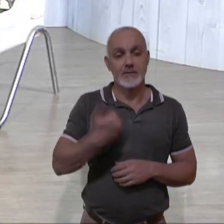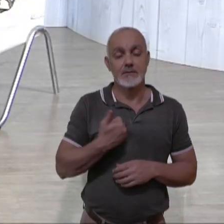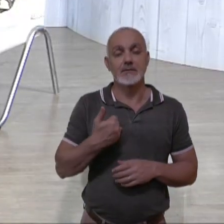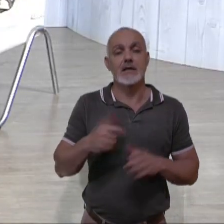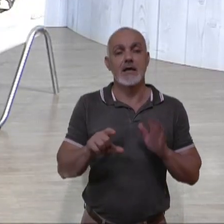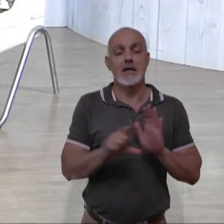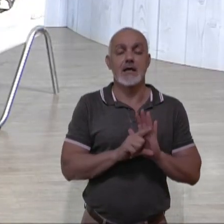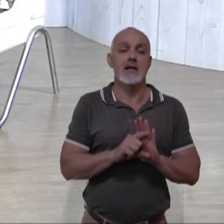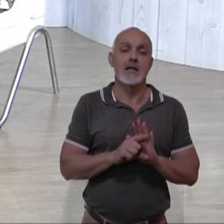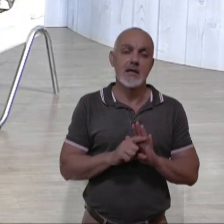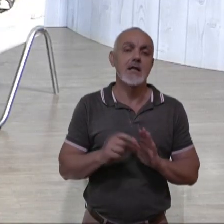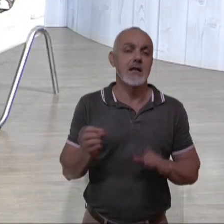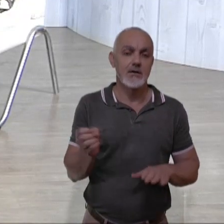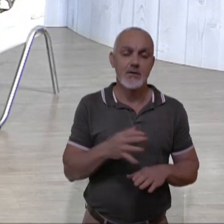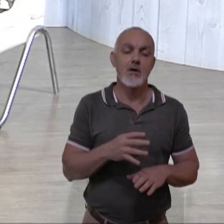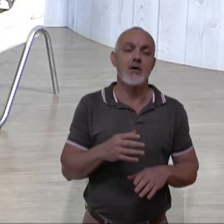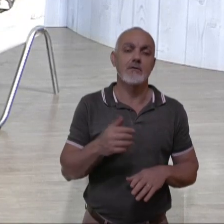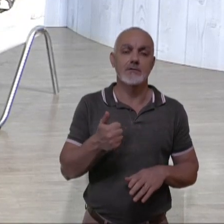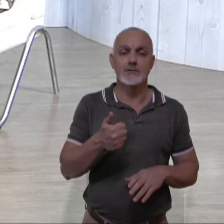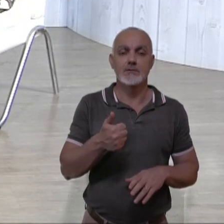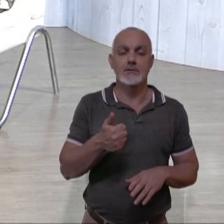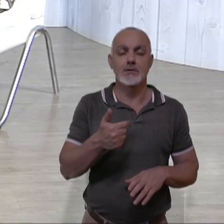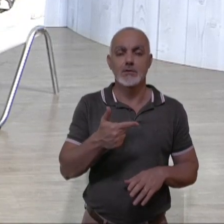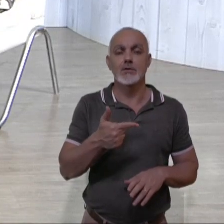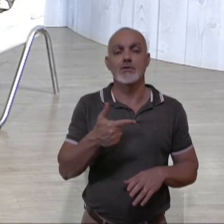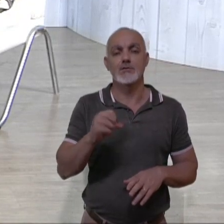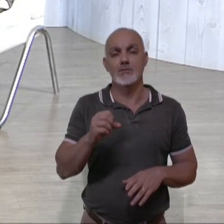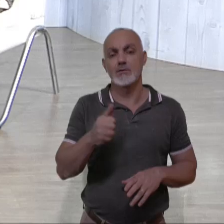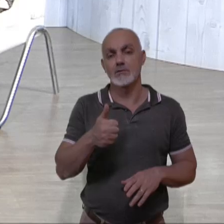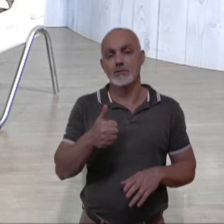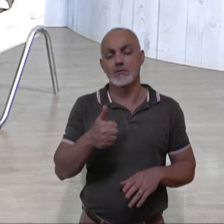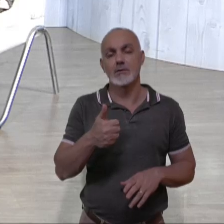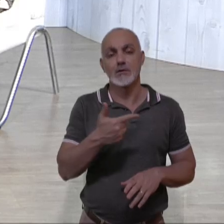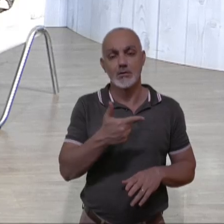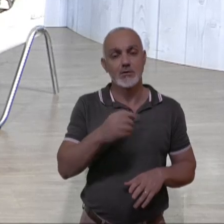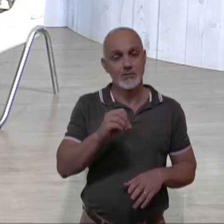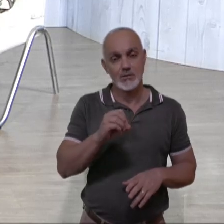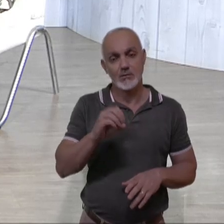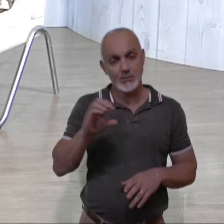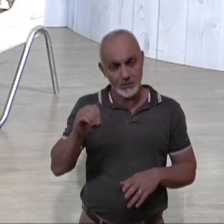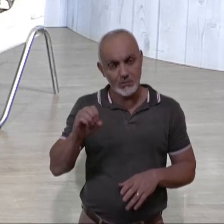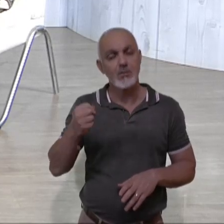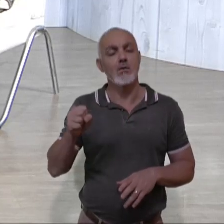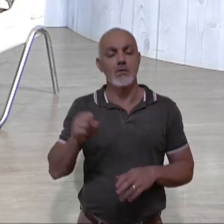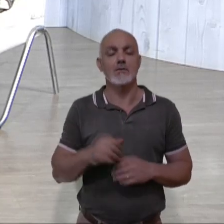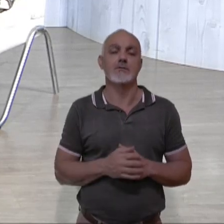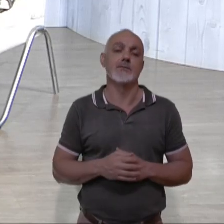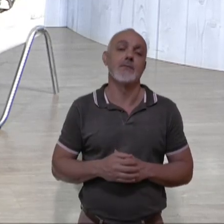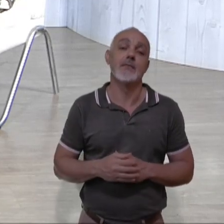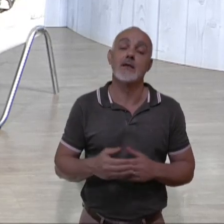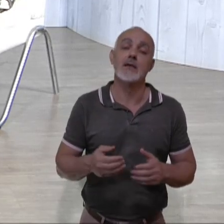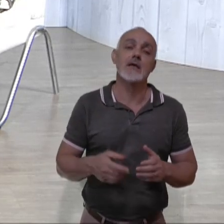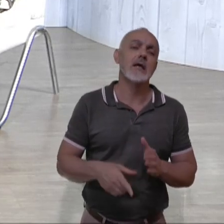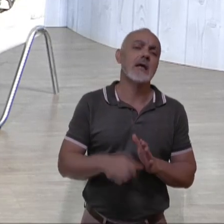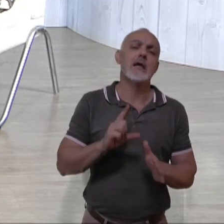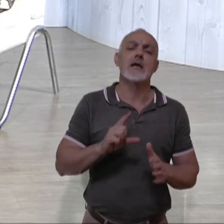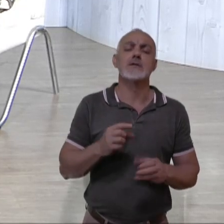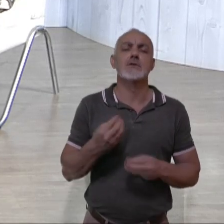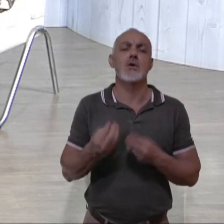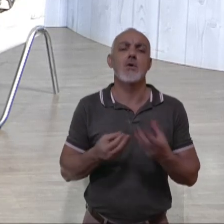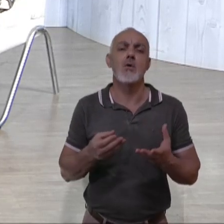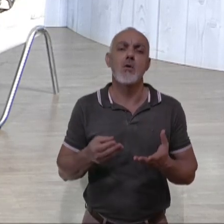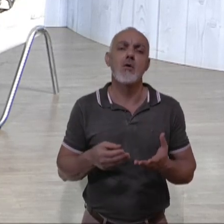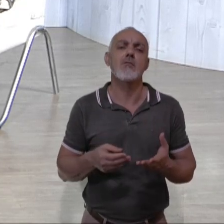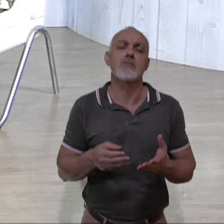que a lei é nova desde 2018. Praticamente. 2008. 2008, desculpa. 2008. E, antes disso, como que era